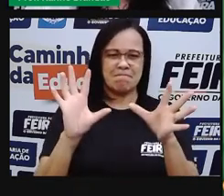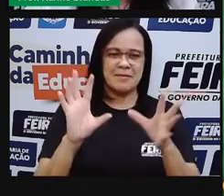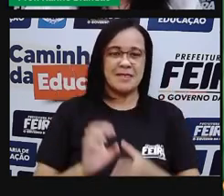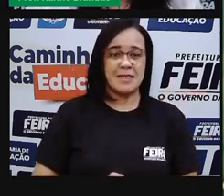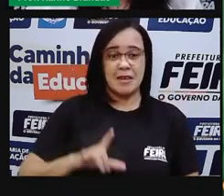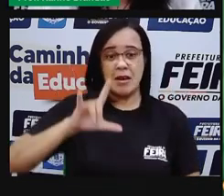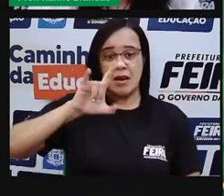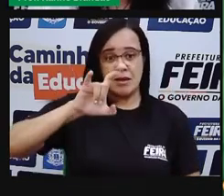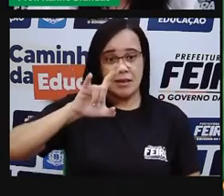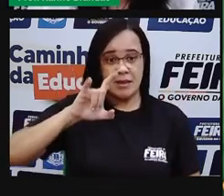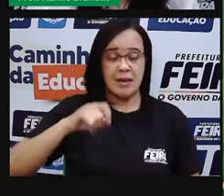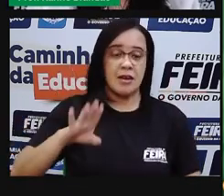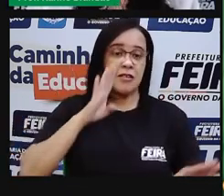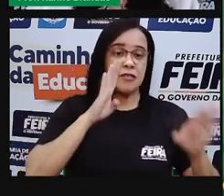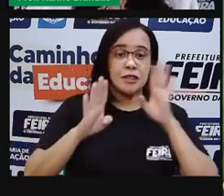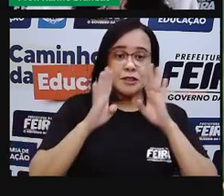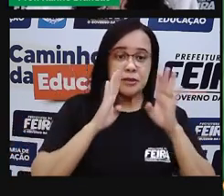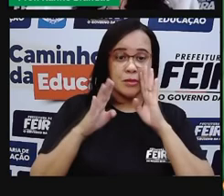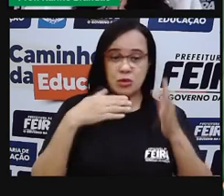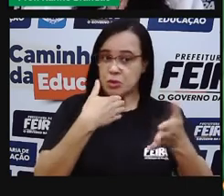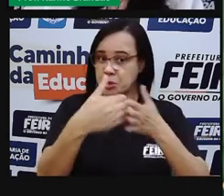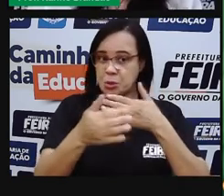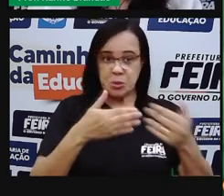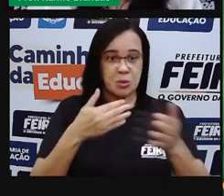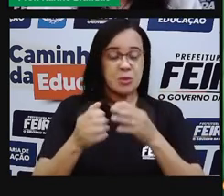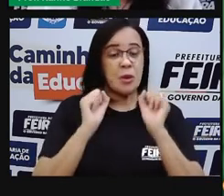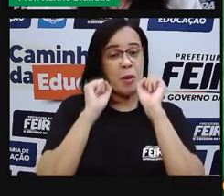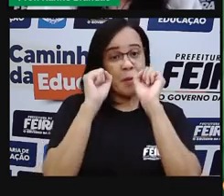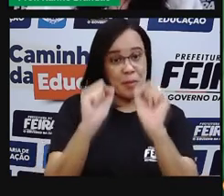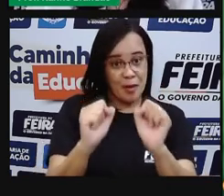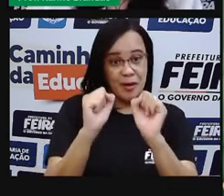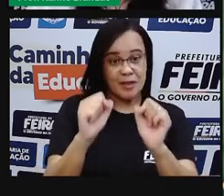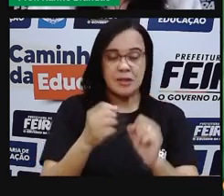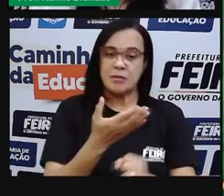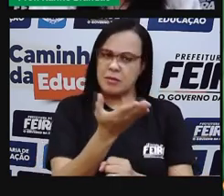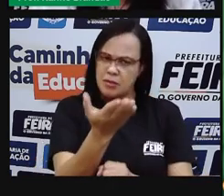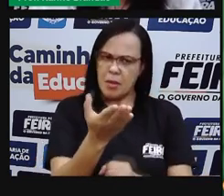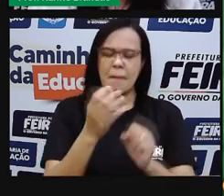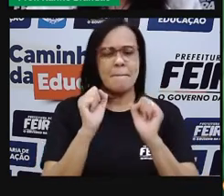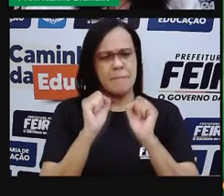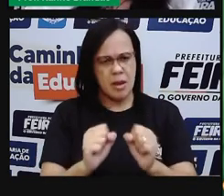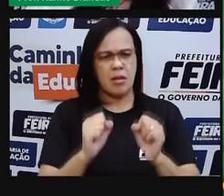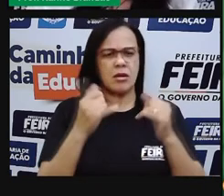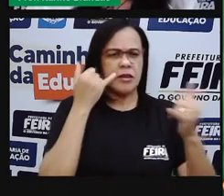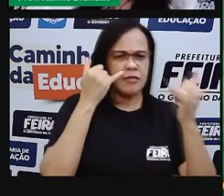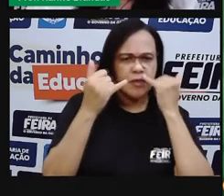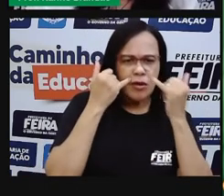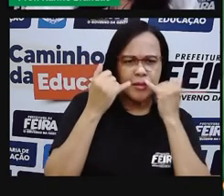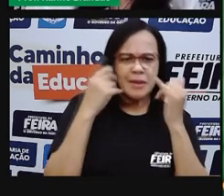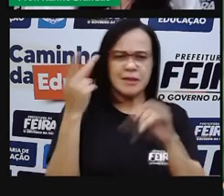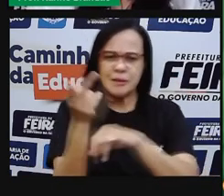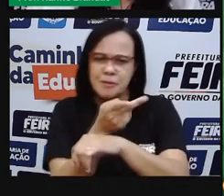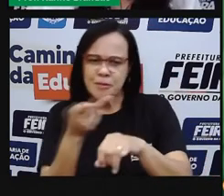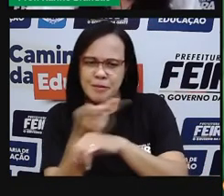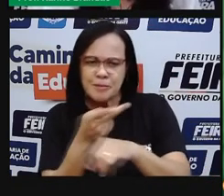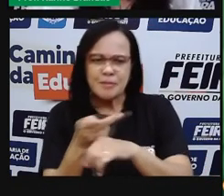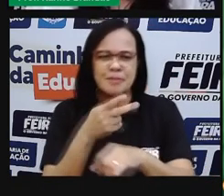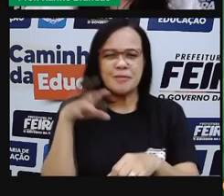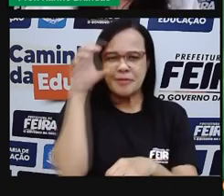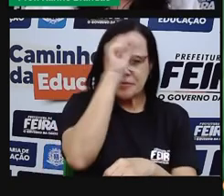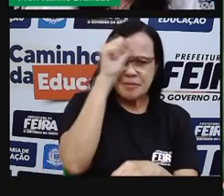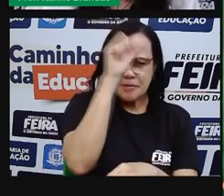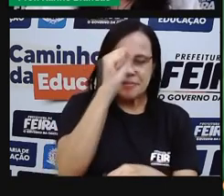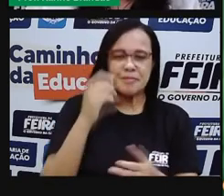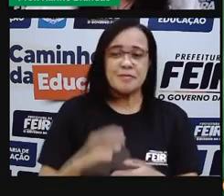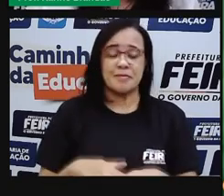mas você já tem condições de buscar, né, um pouco mais. no mais,